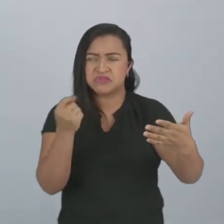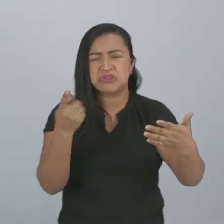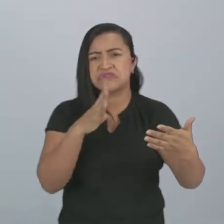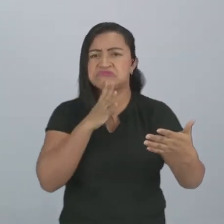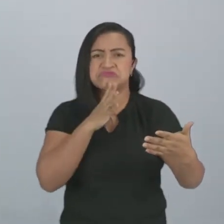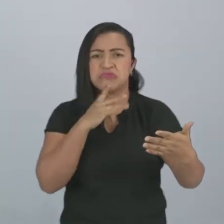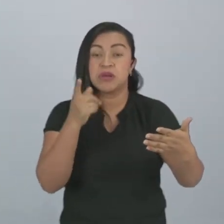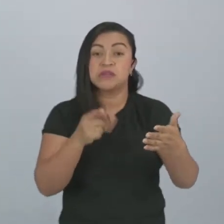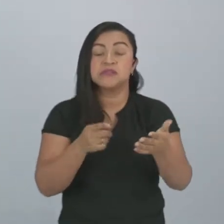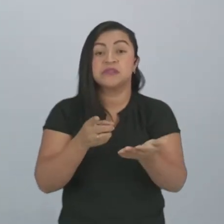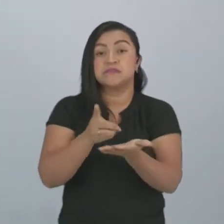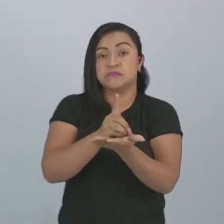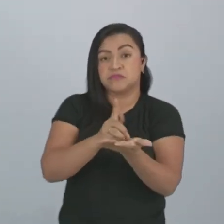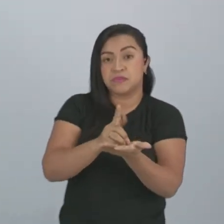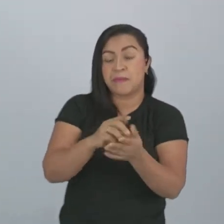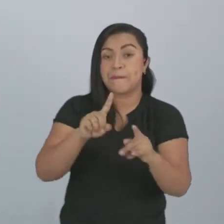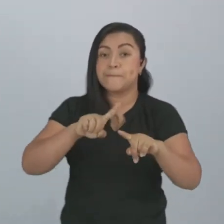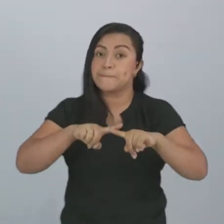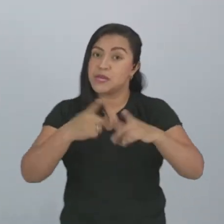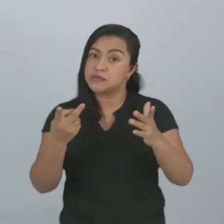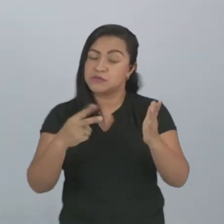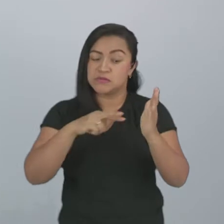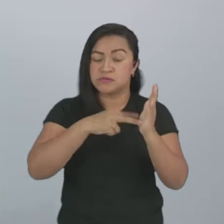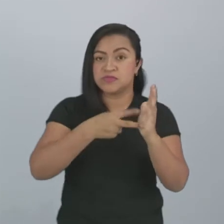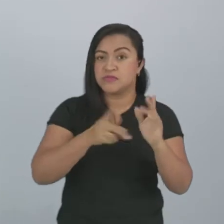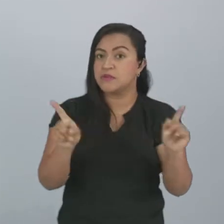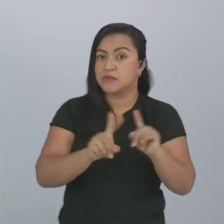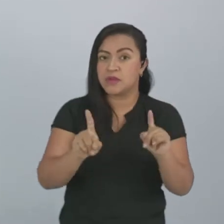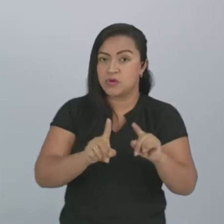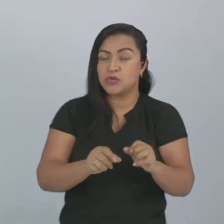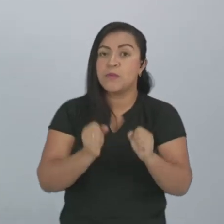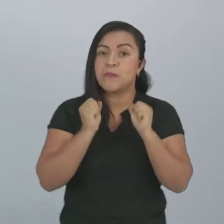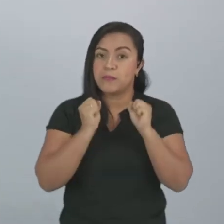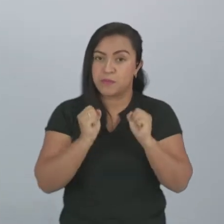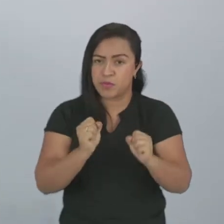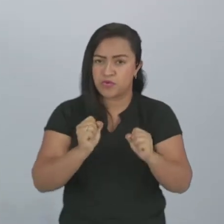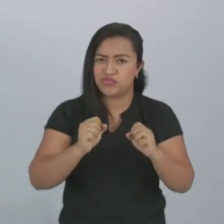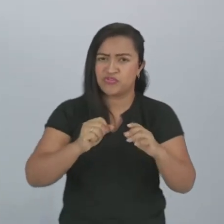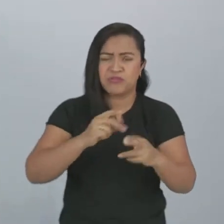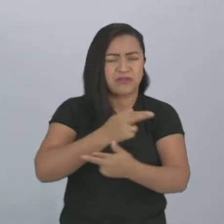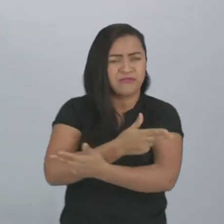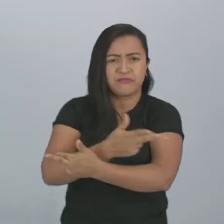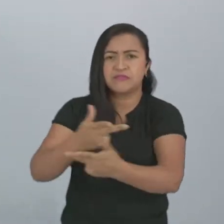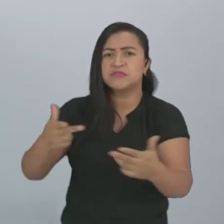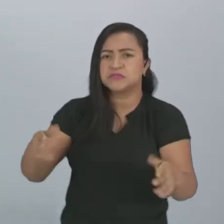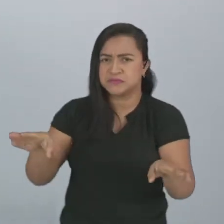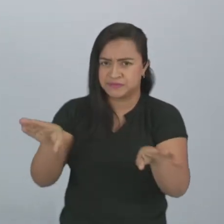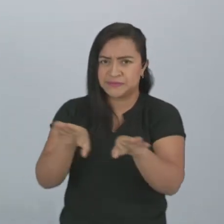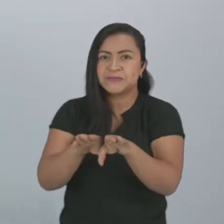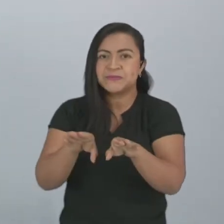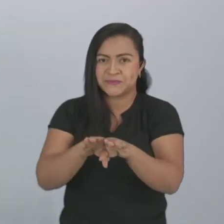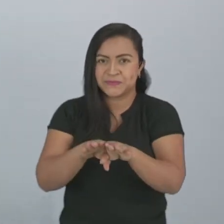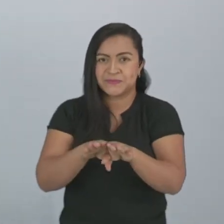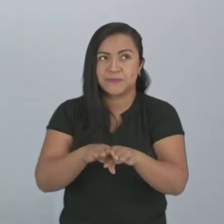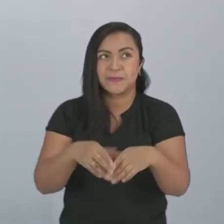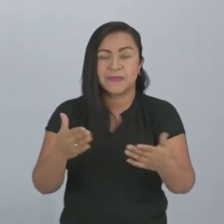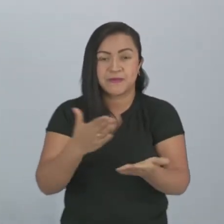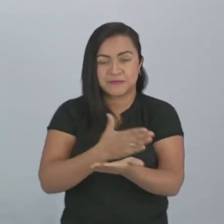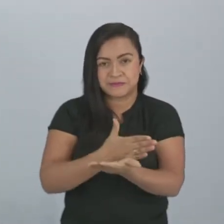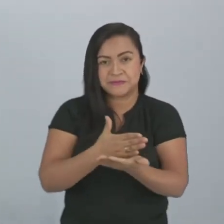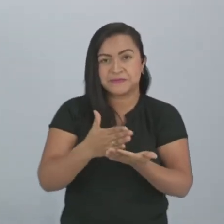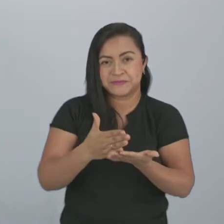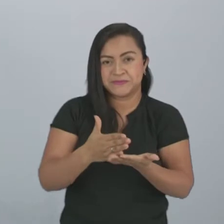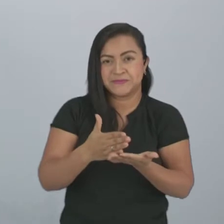mas não apenas para o significado de palavras ele pode ser consultado, para várias outras coisas também. Vamos começar